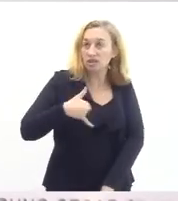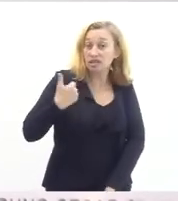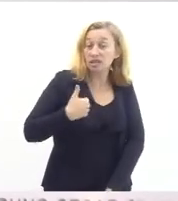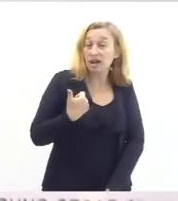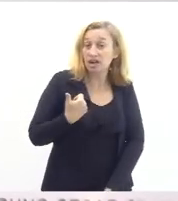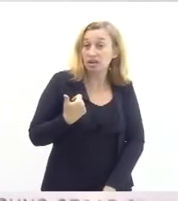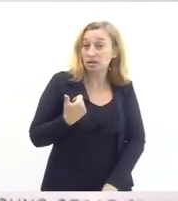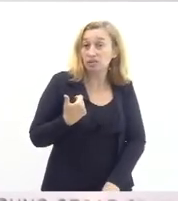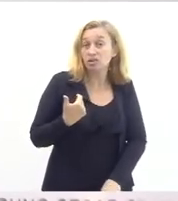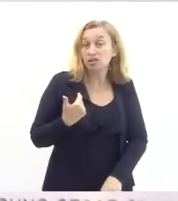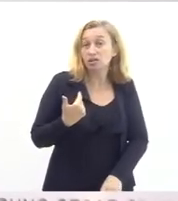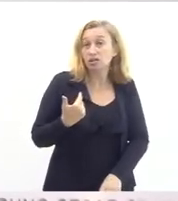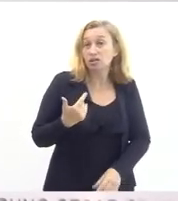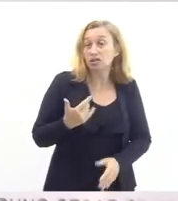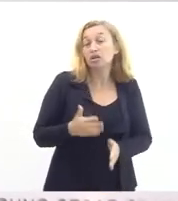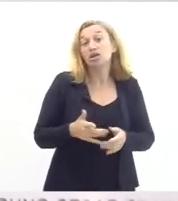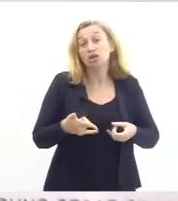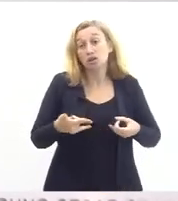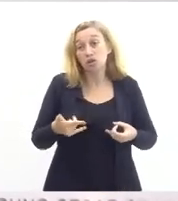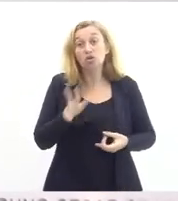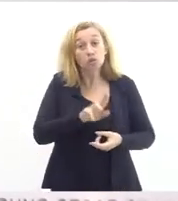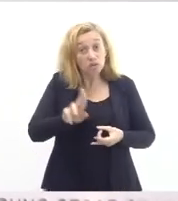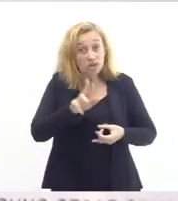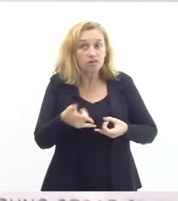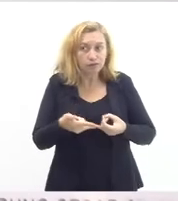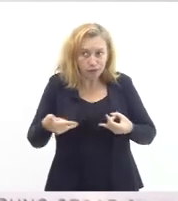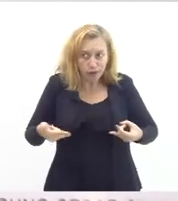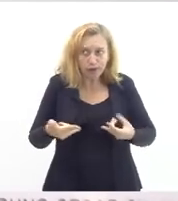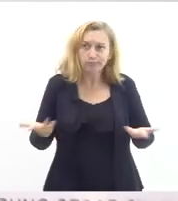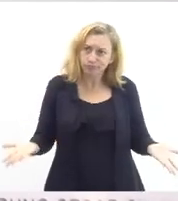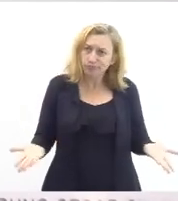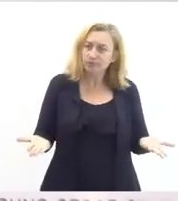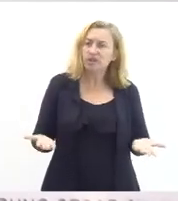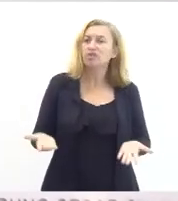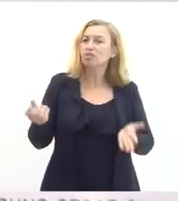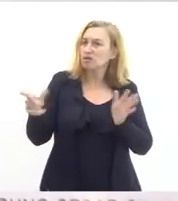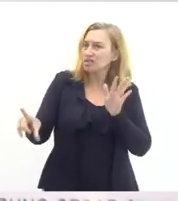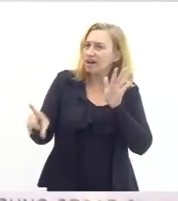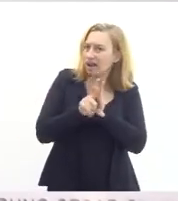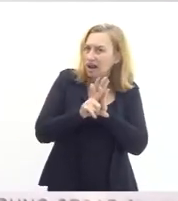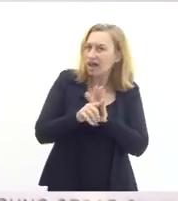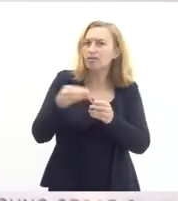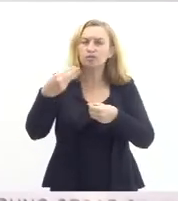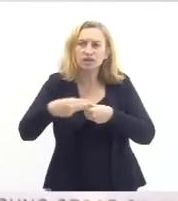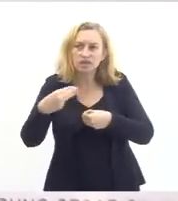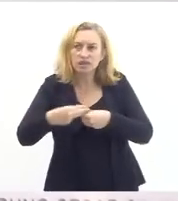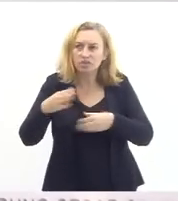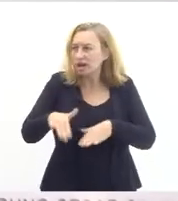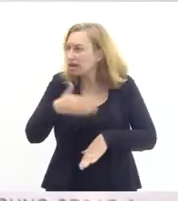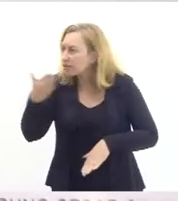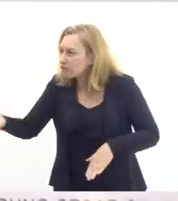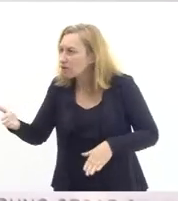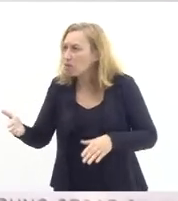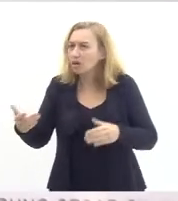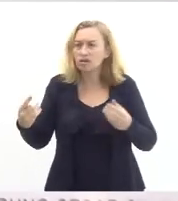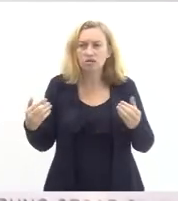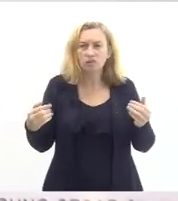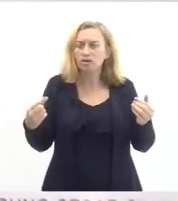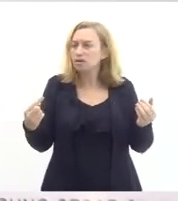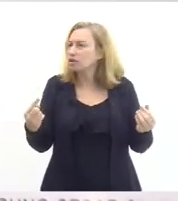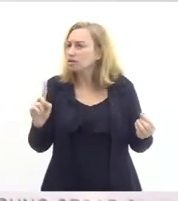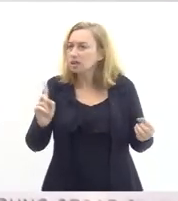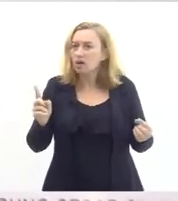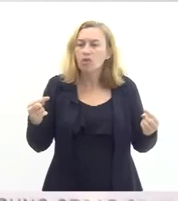o que até a gente não sabe se fosse a lei municipal por exemplo estaria fora em desacordo com a lei a lei